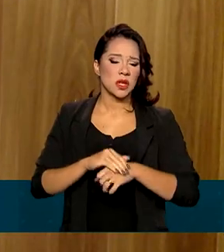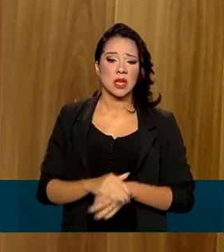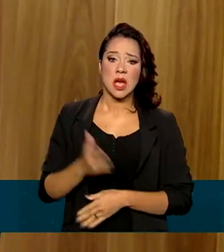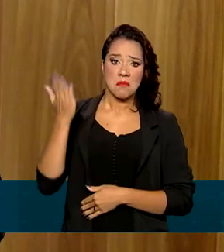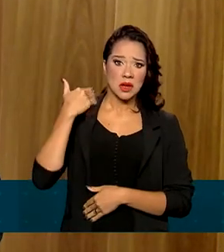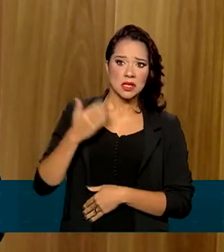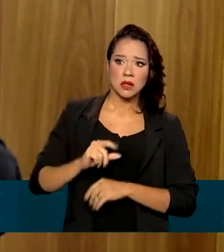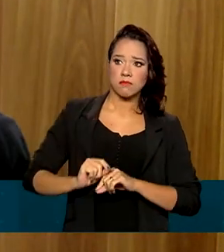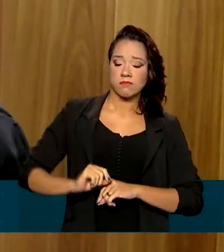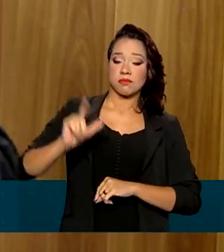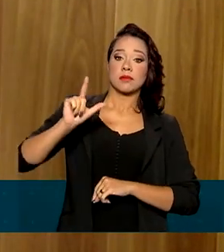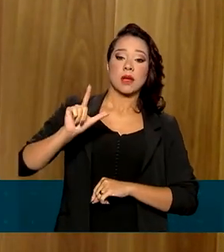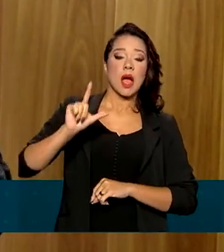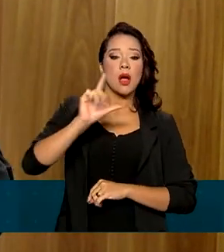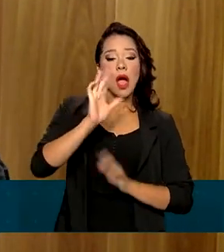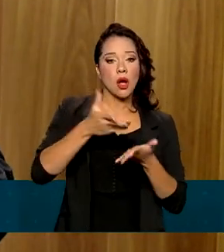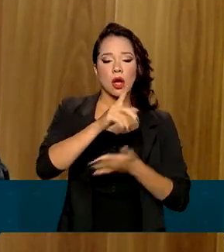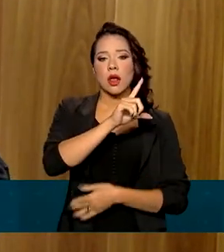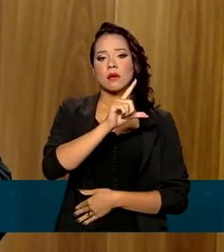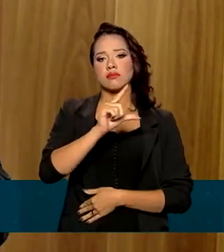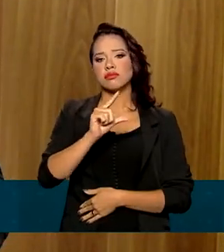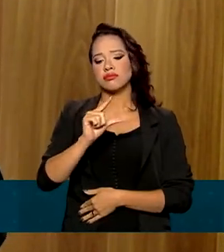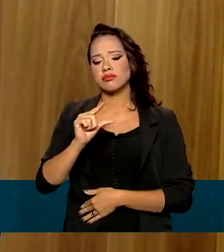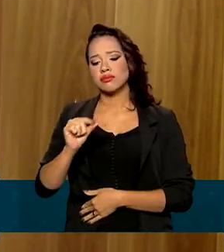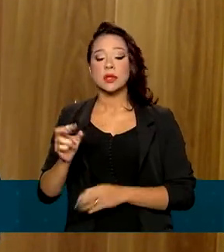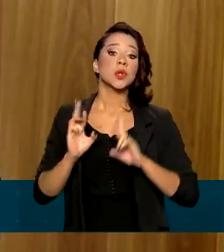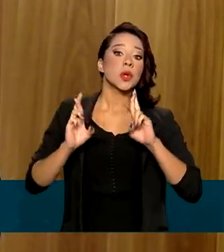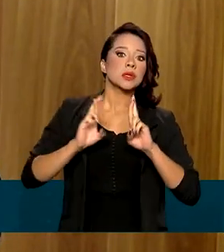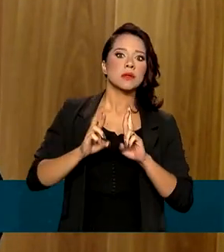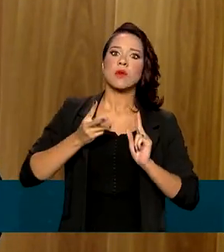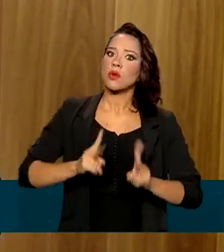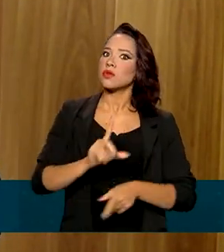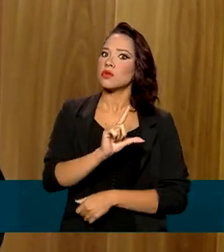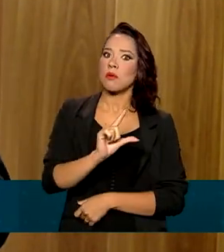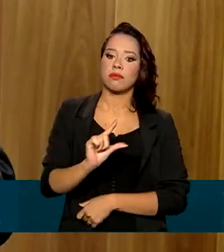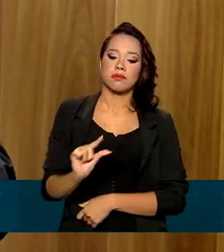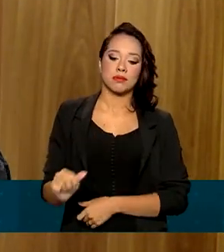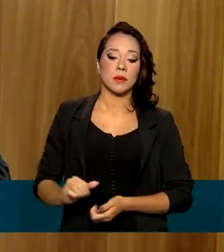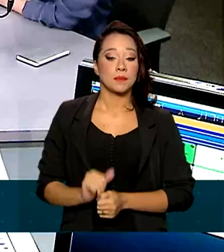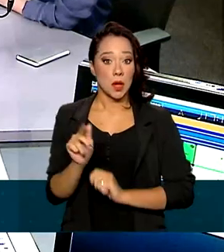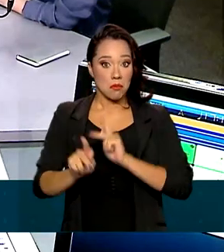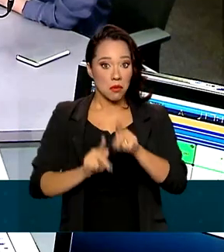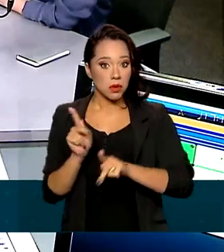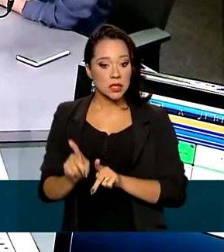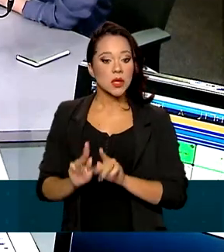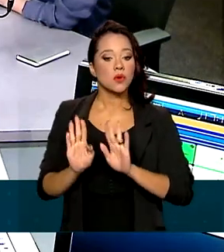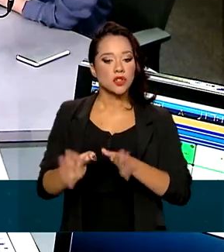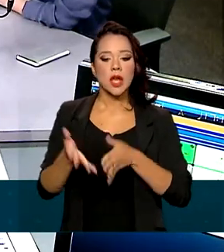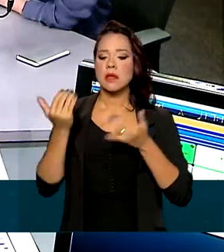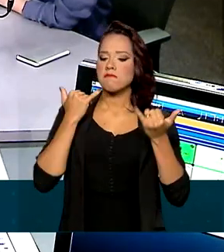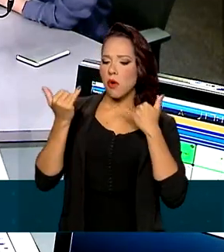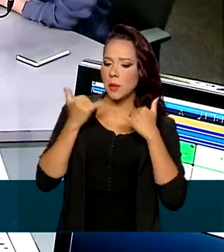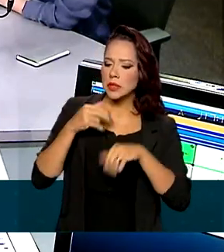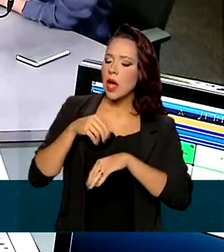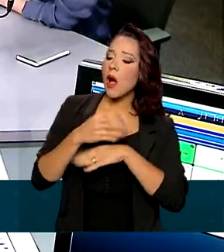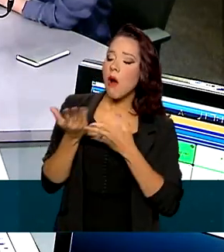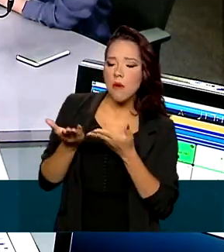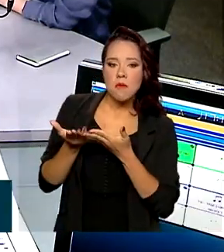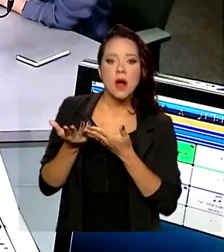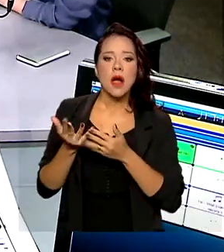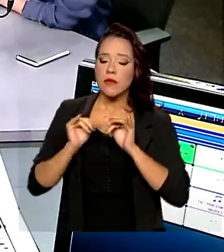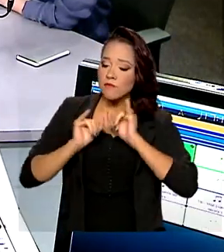maior de casos agora. Está caindo, esperamos que caia, a população tem sido informada e a informação